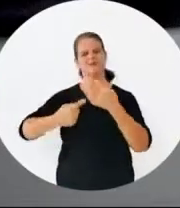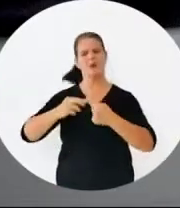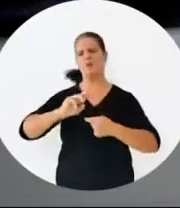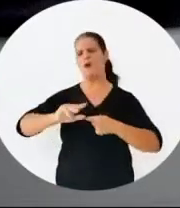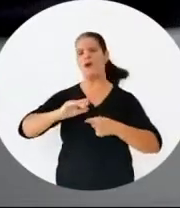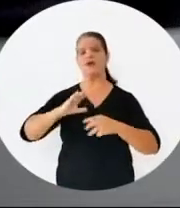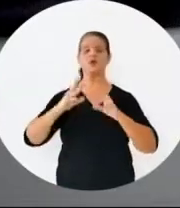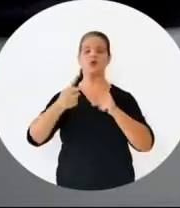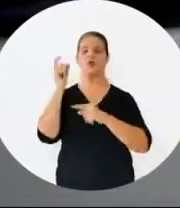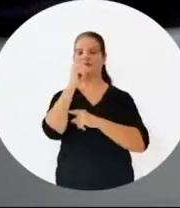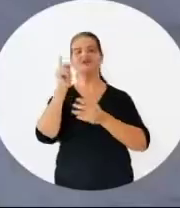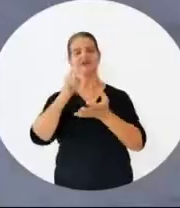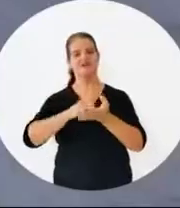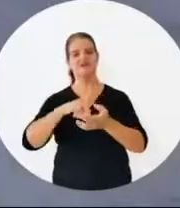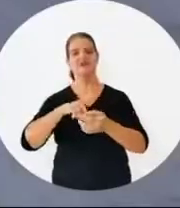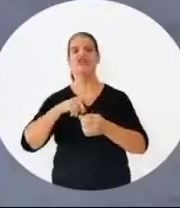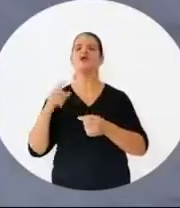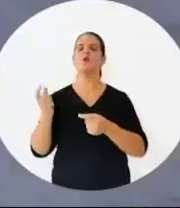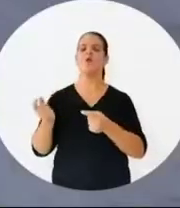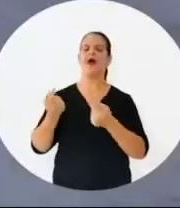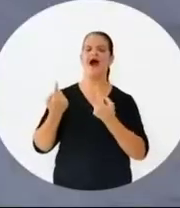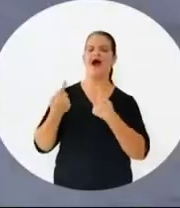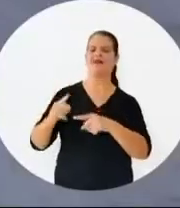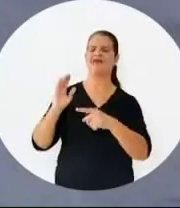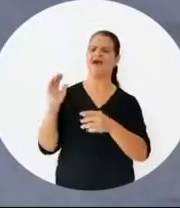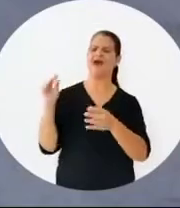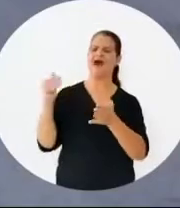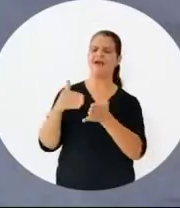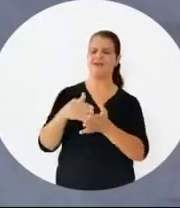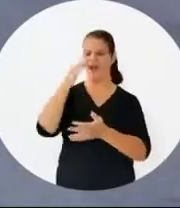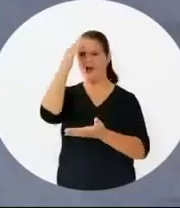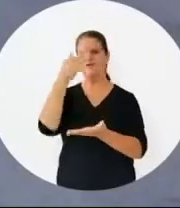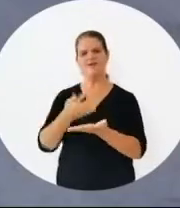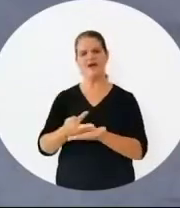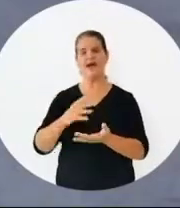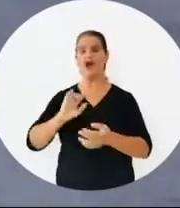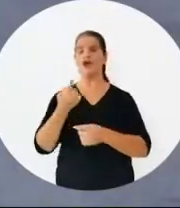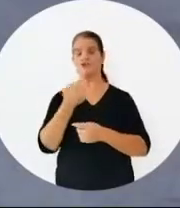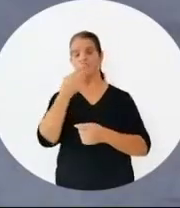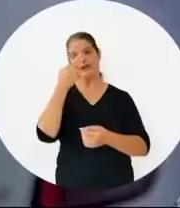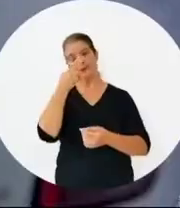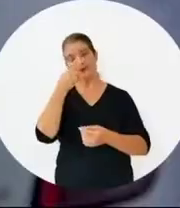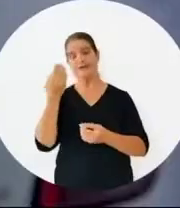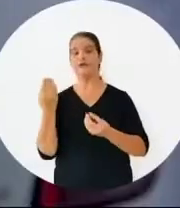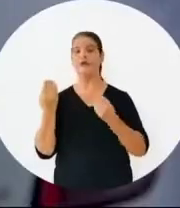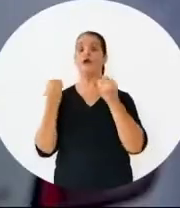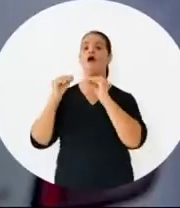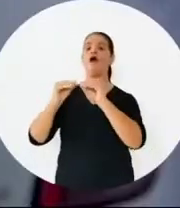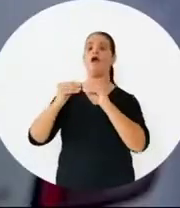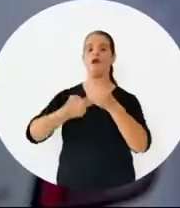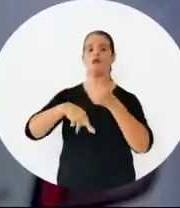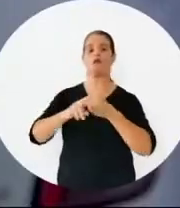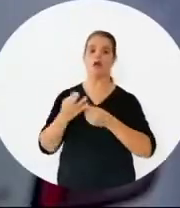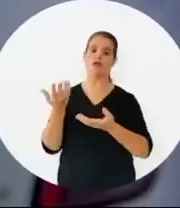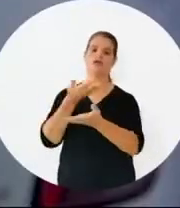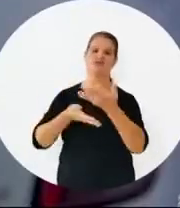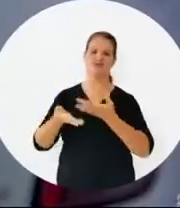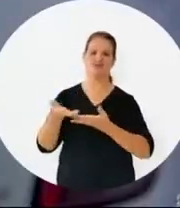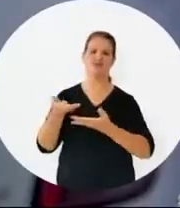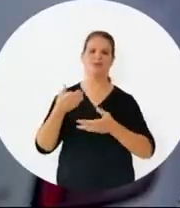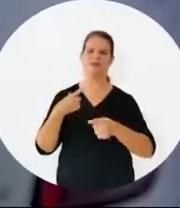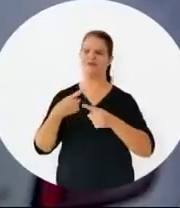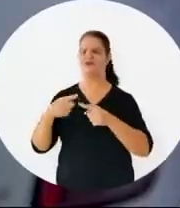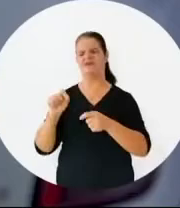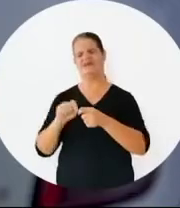campanha errada, né? Que isso não é política, né? Tudo mentira, na verdade. Tentando atacar até com relação à fé. A gente que é crente, botando a